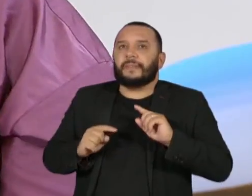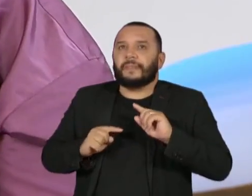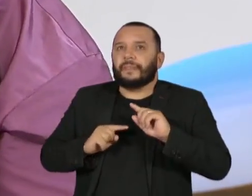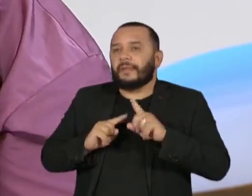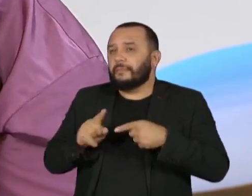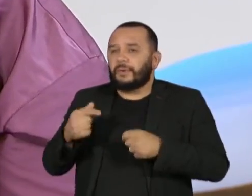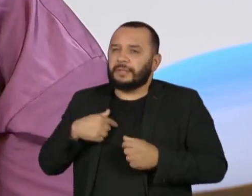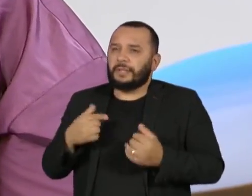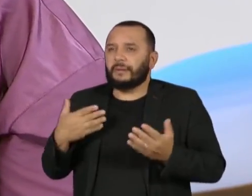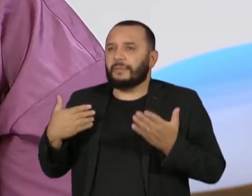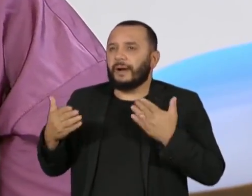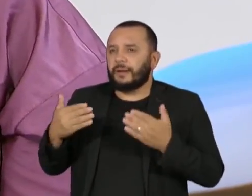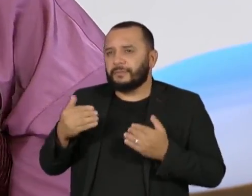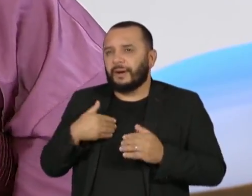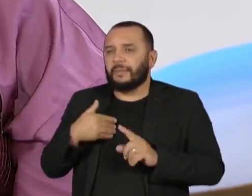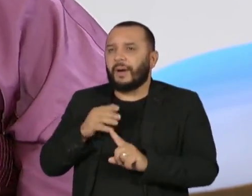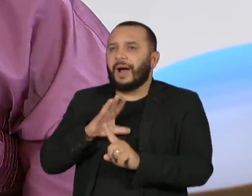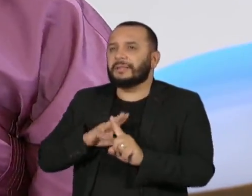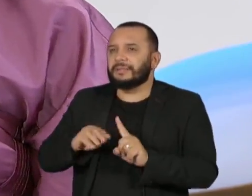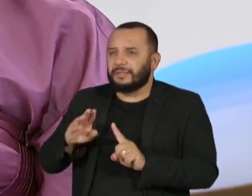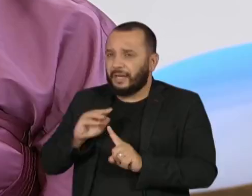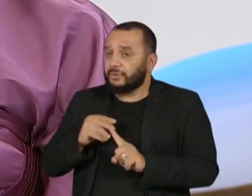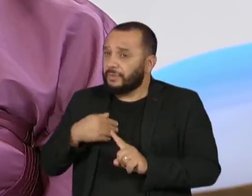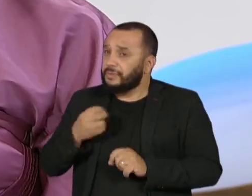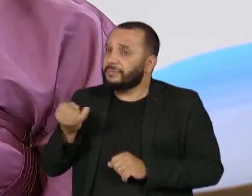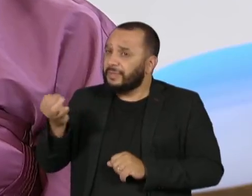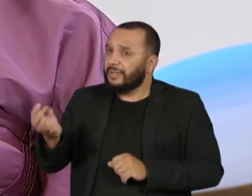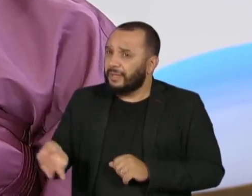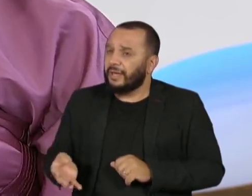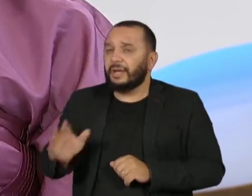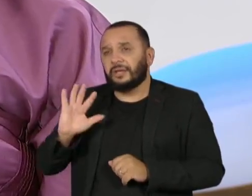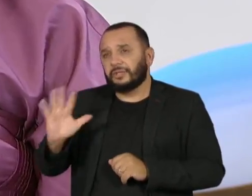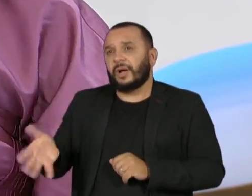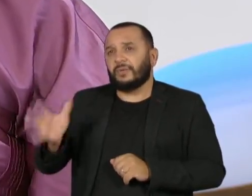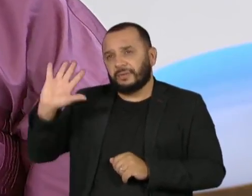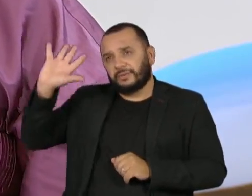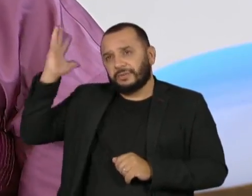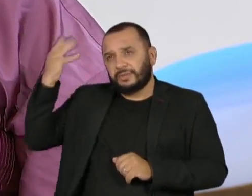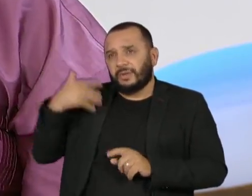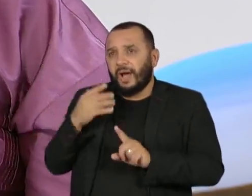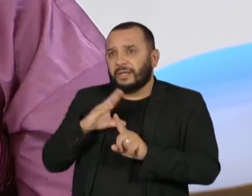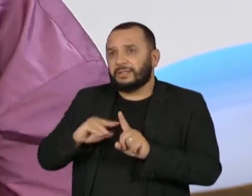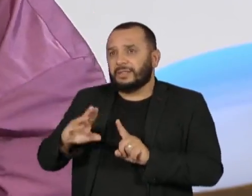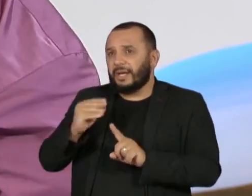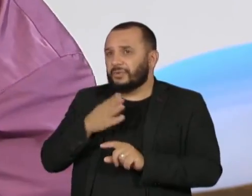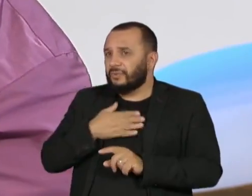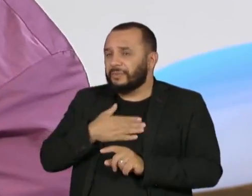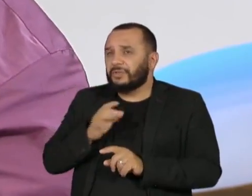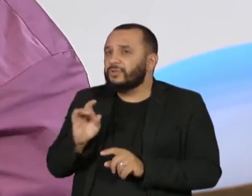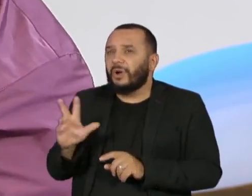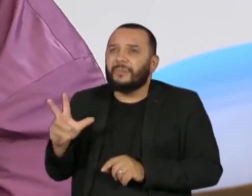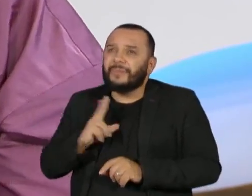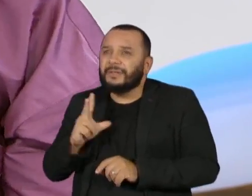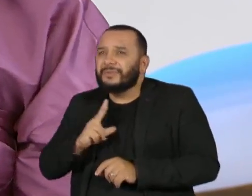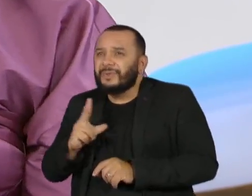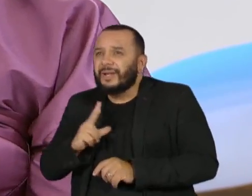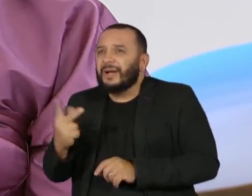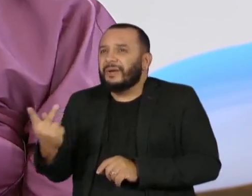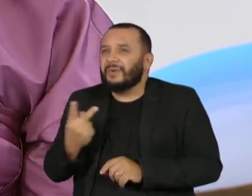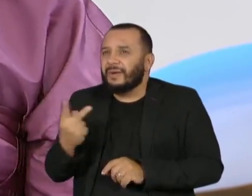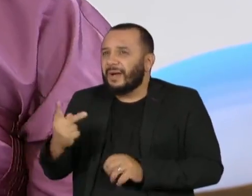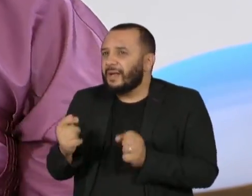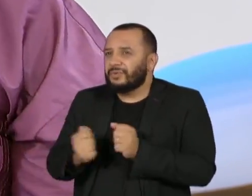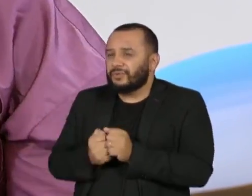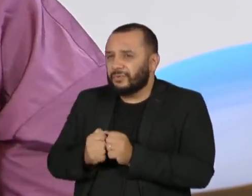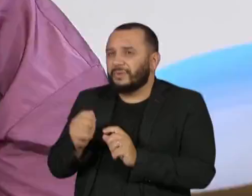gente entrou num papo de assédio sexual e eu relatei alguns assédios que eu já tinha sofrido. Mas relatei ali com ela, relatei ali com a assessora de